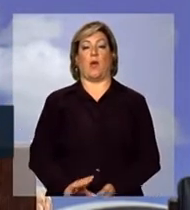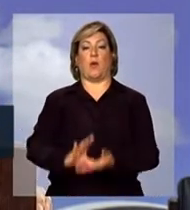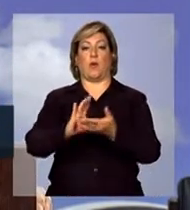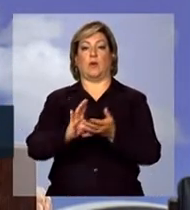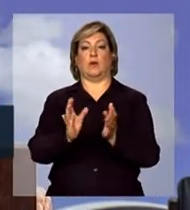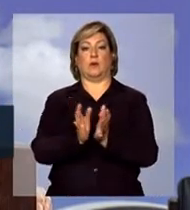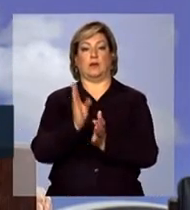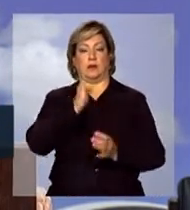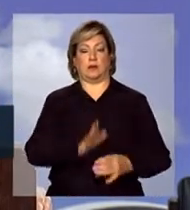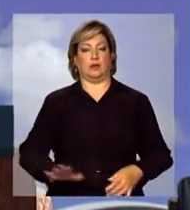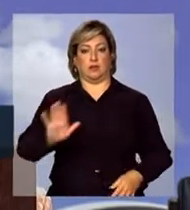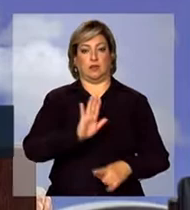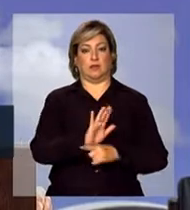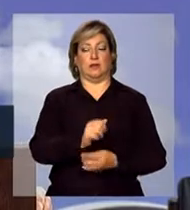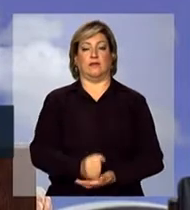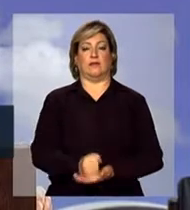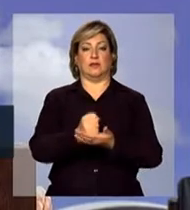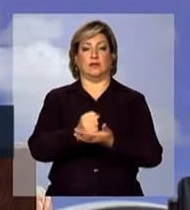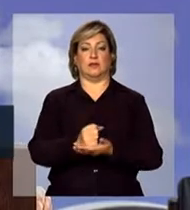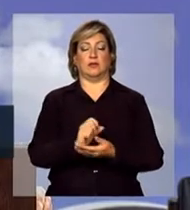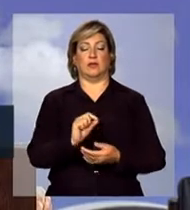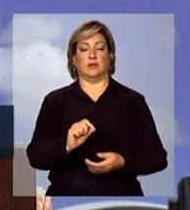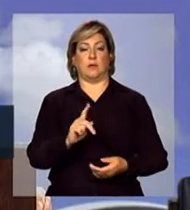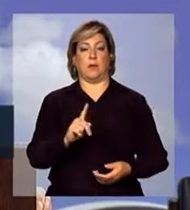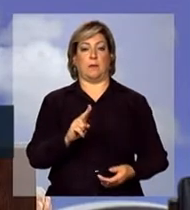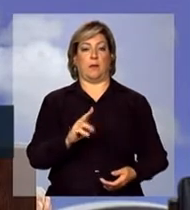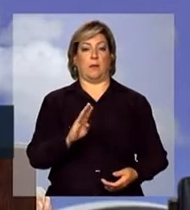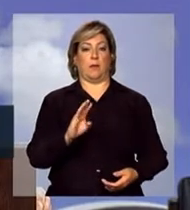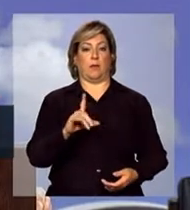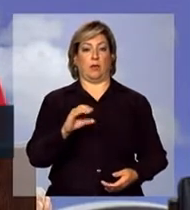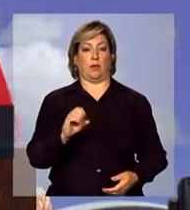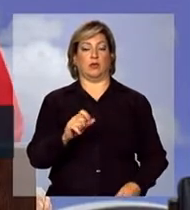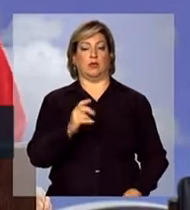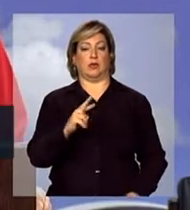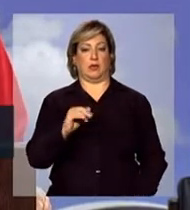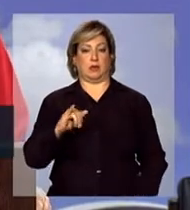Nacional dos Defensores Públicos Gerais.